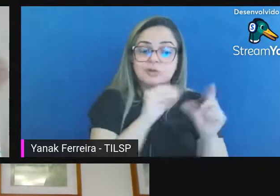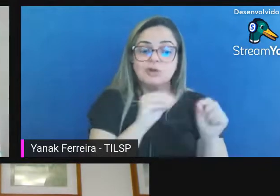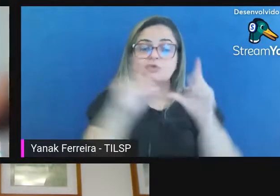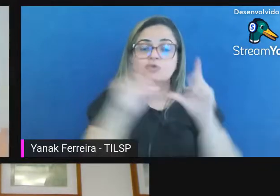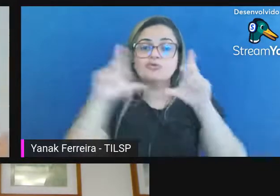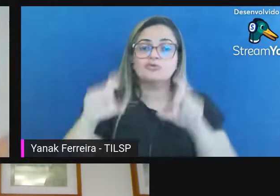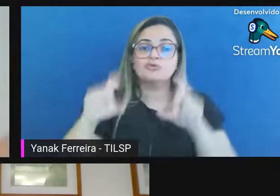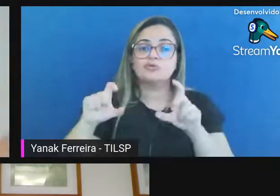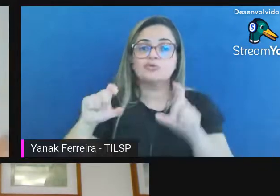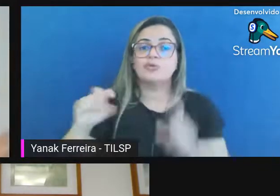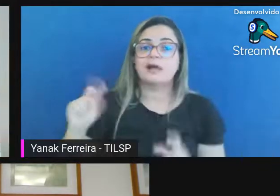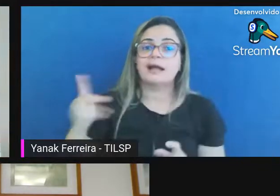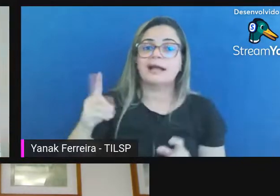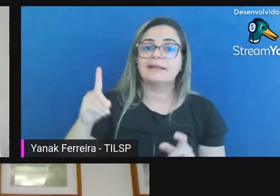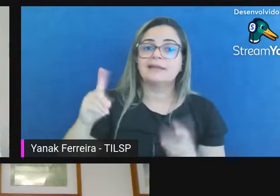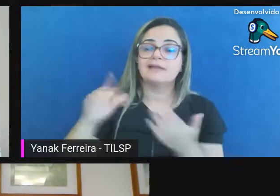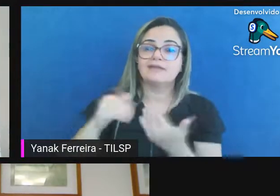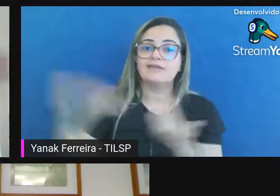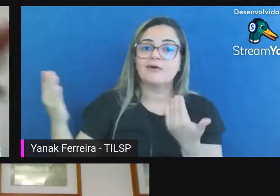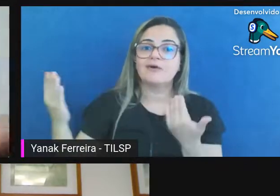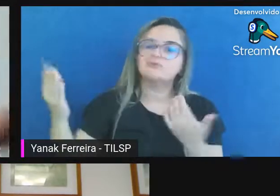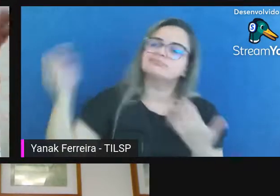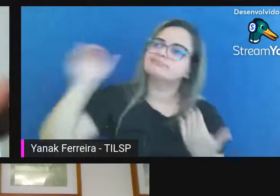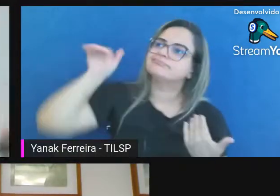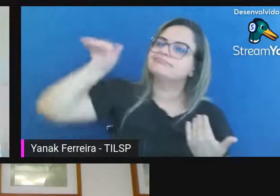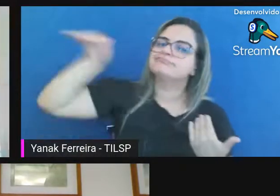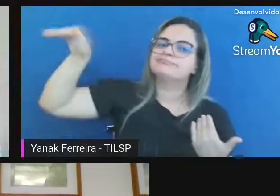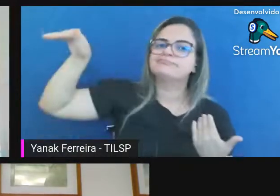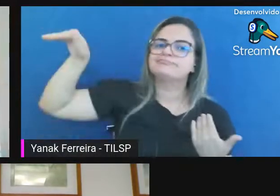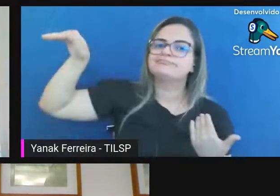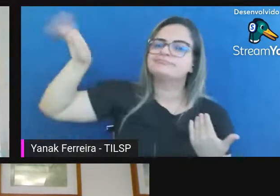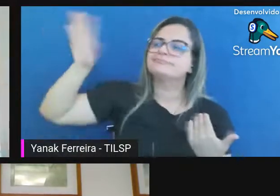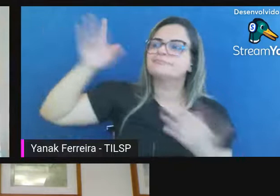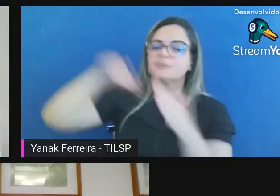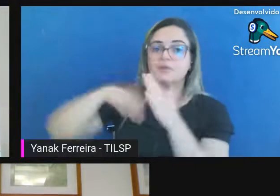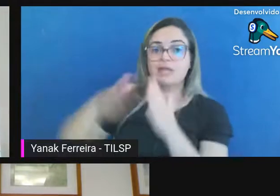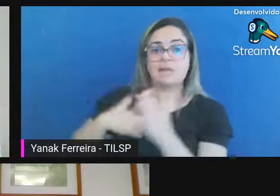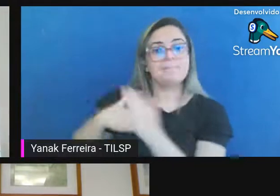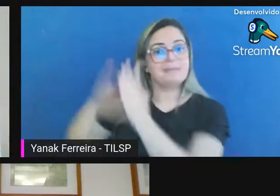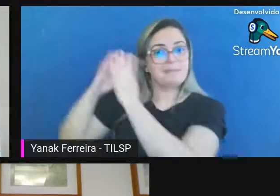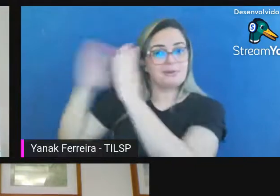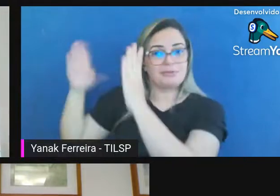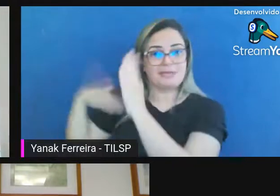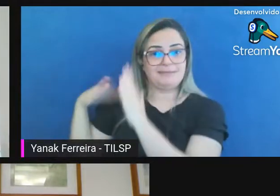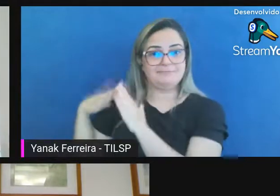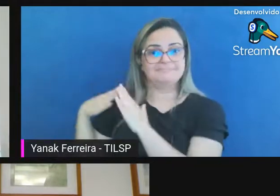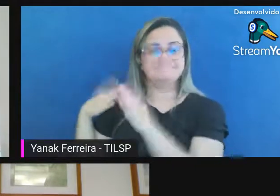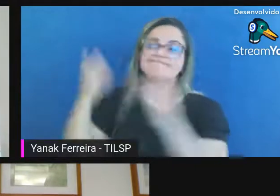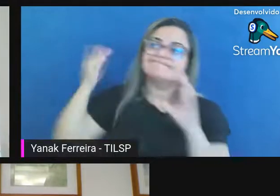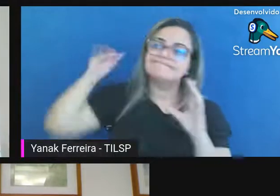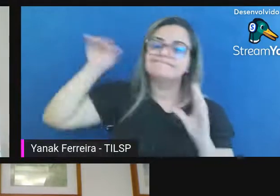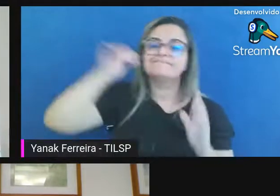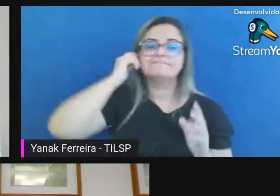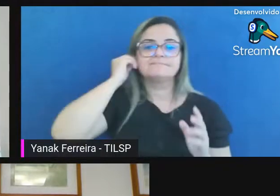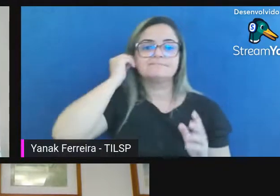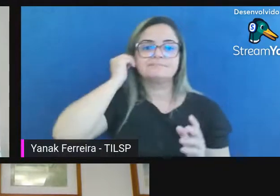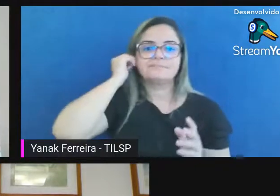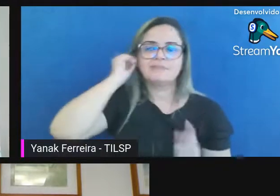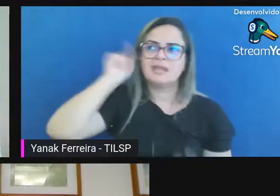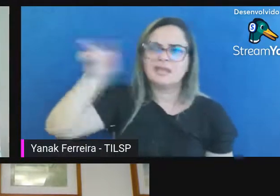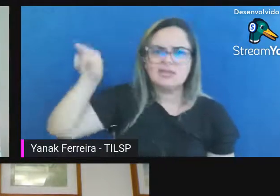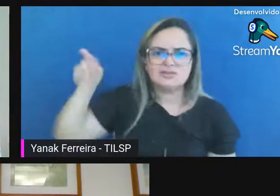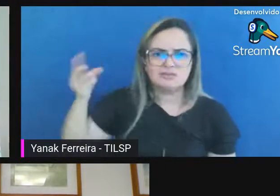HD externo e botei numa estante do meu arquivo da minha biblioteca isso vai se manter autêntico?